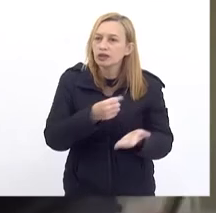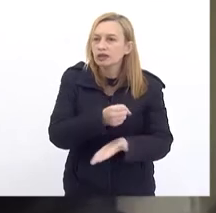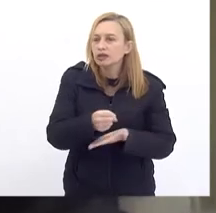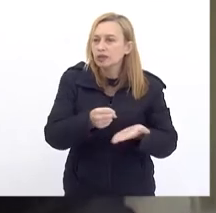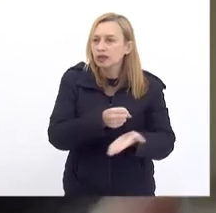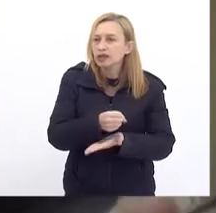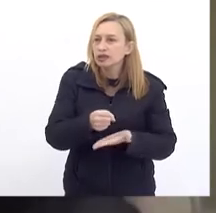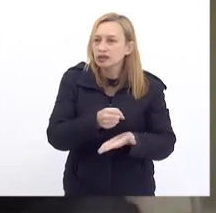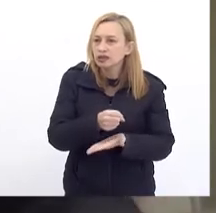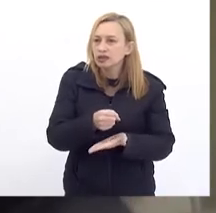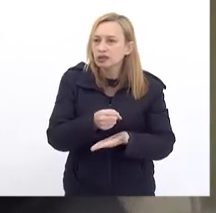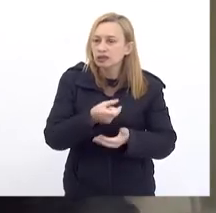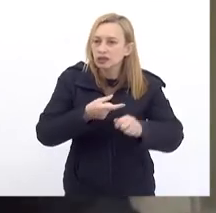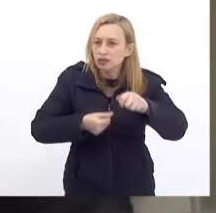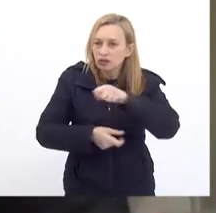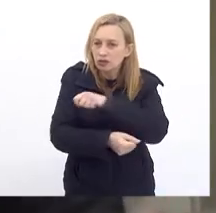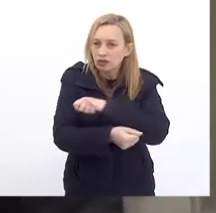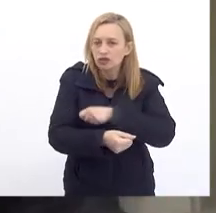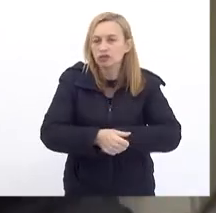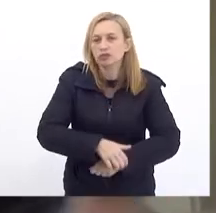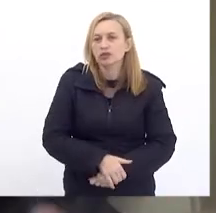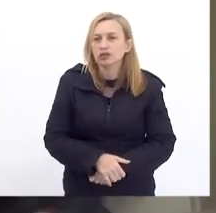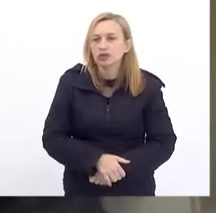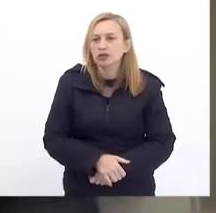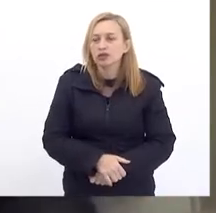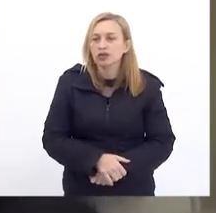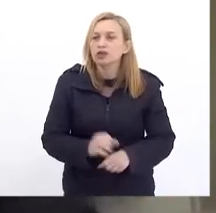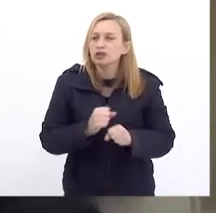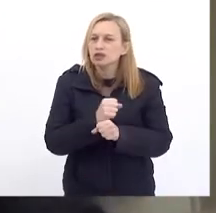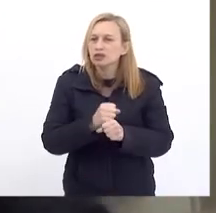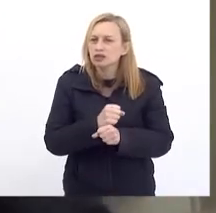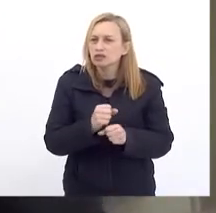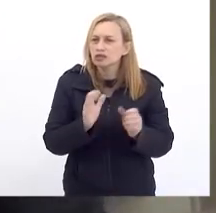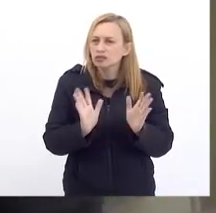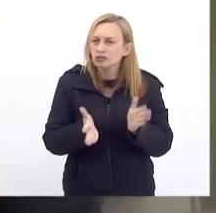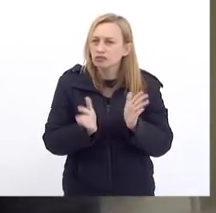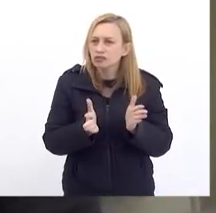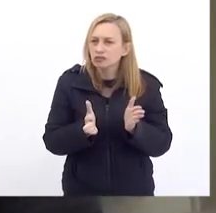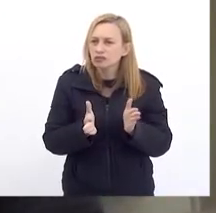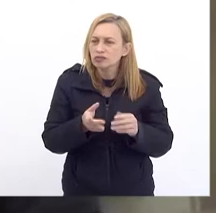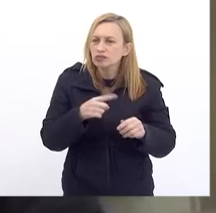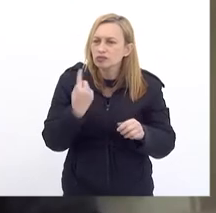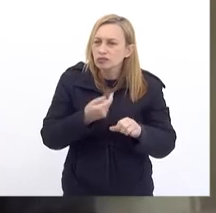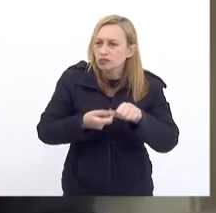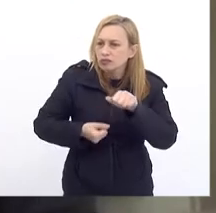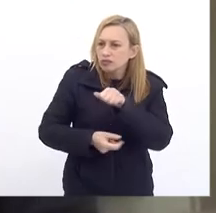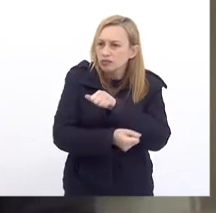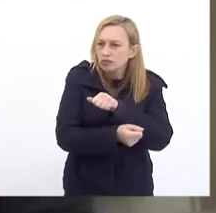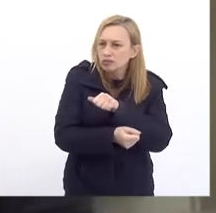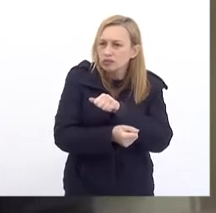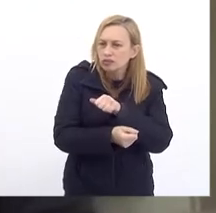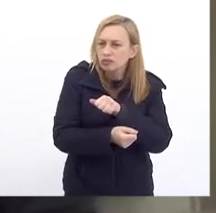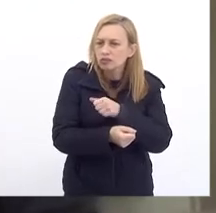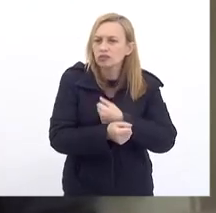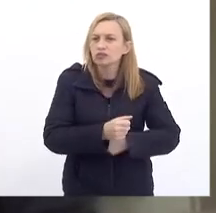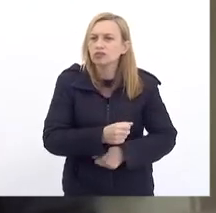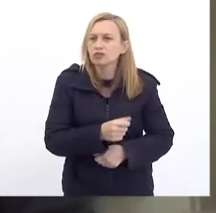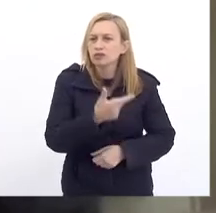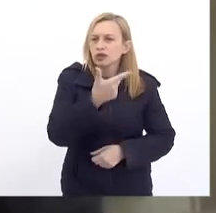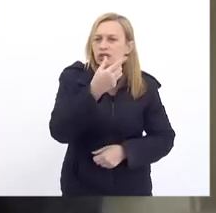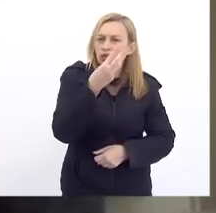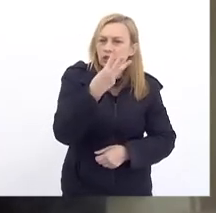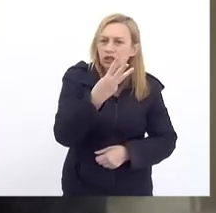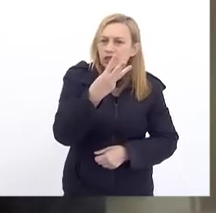Em investimento Esse ano Nós estamos Fazendo investimentos Na ordem De 3